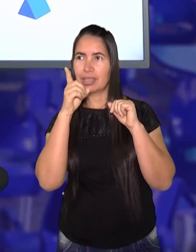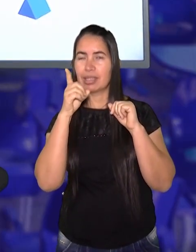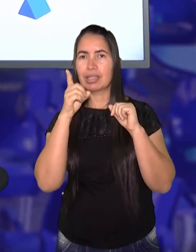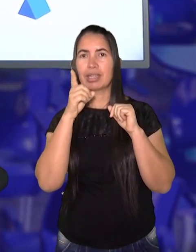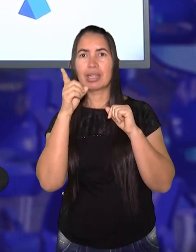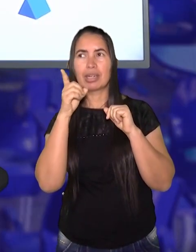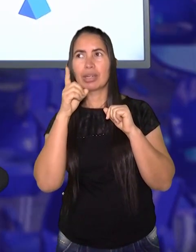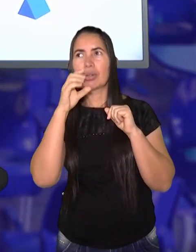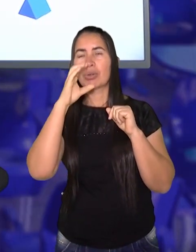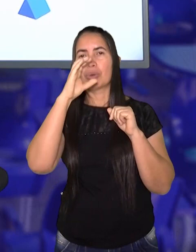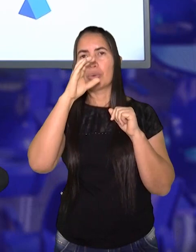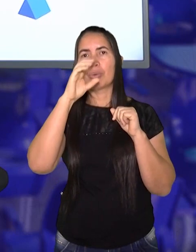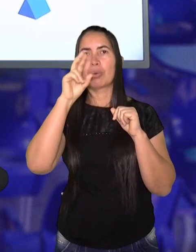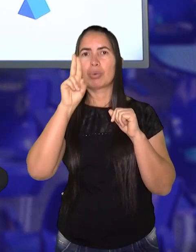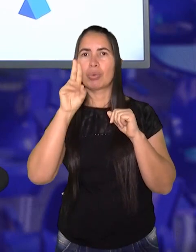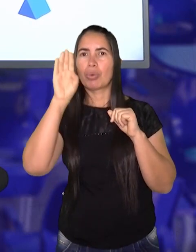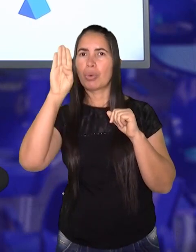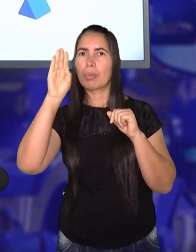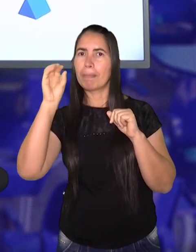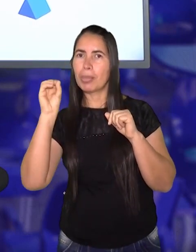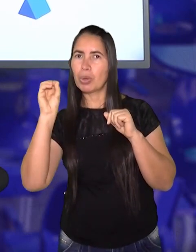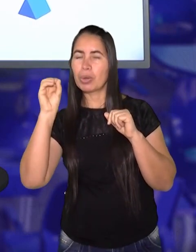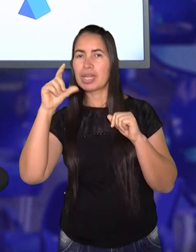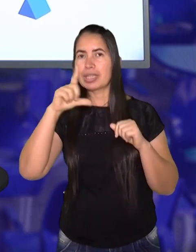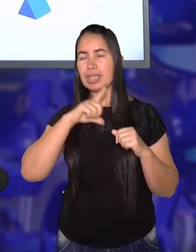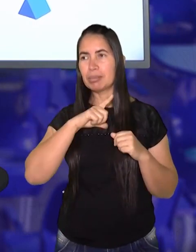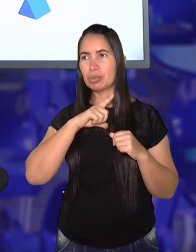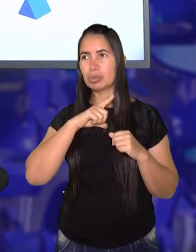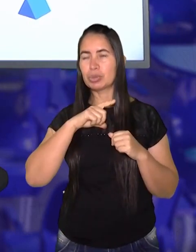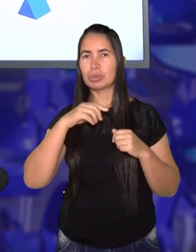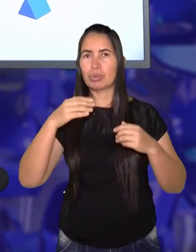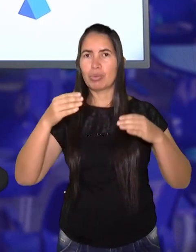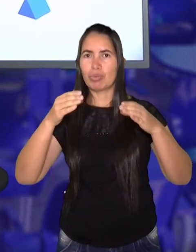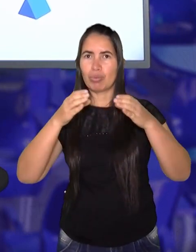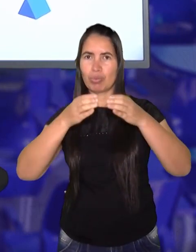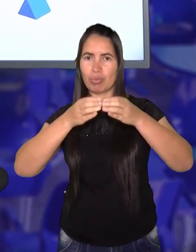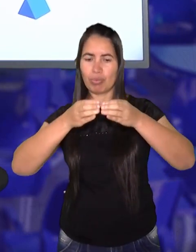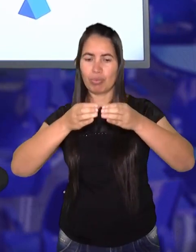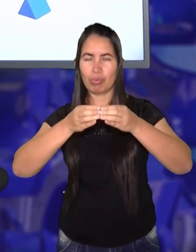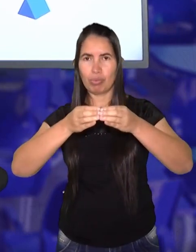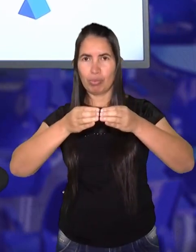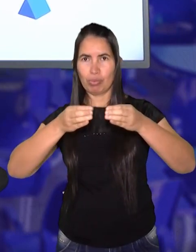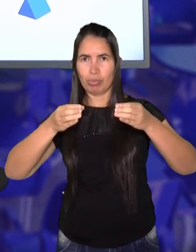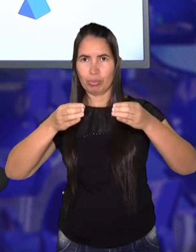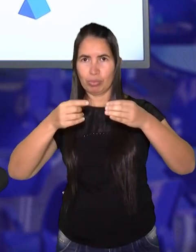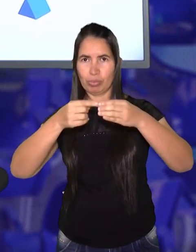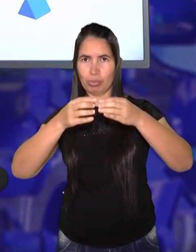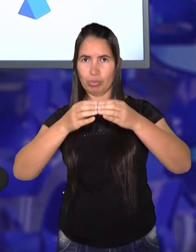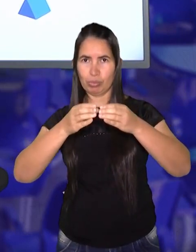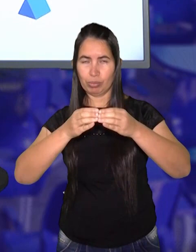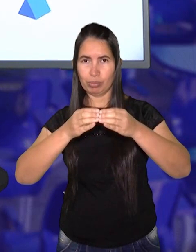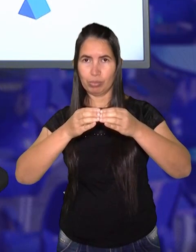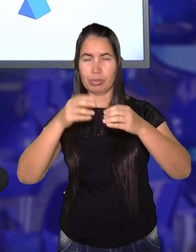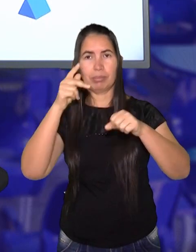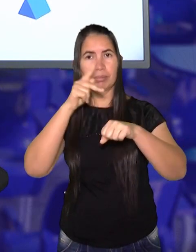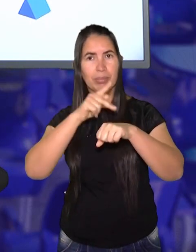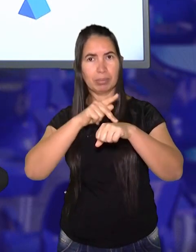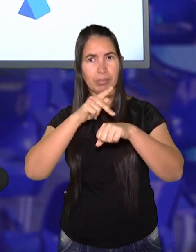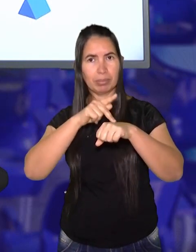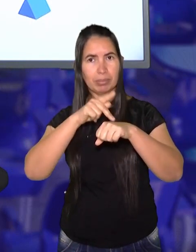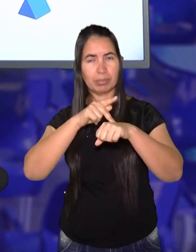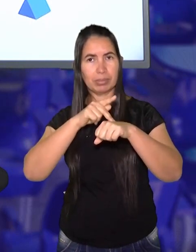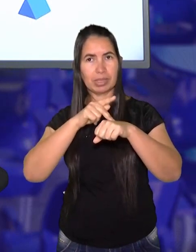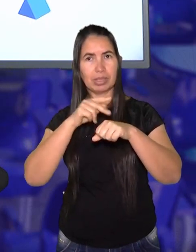aqui, ó. O cubo. Temos o bloco retangular também. Tem prisma, paralelo